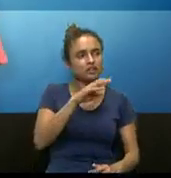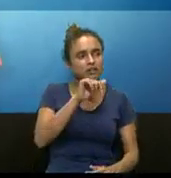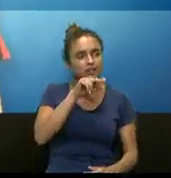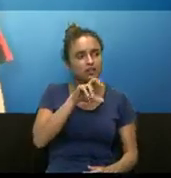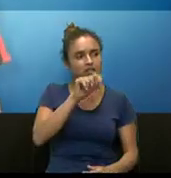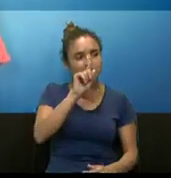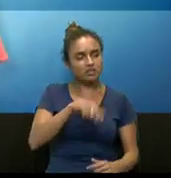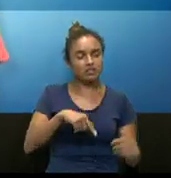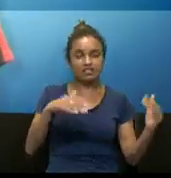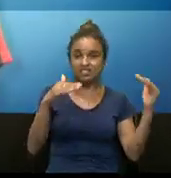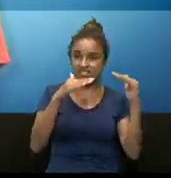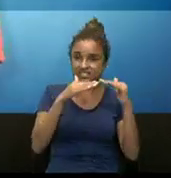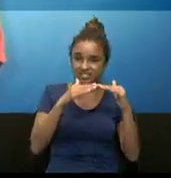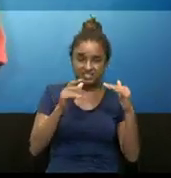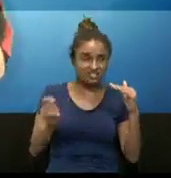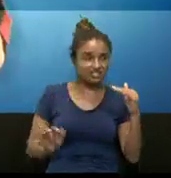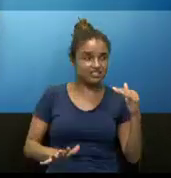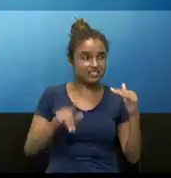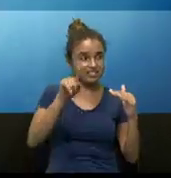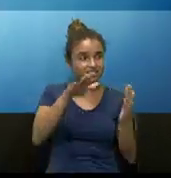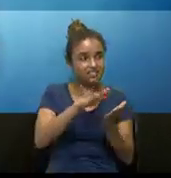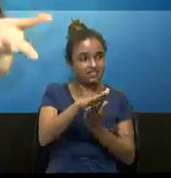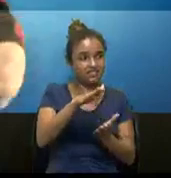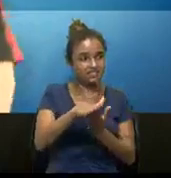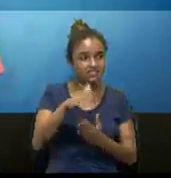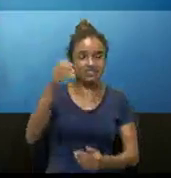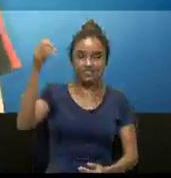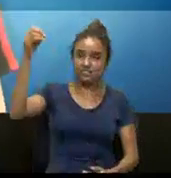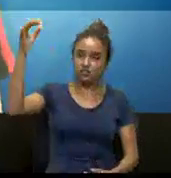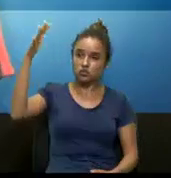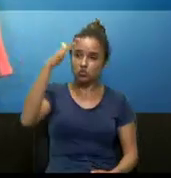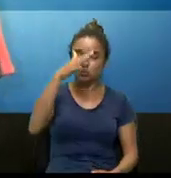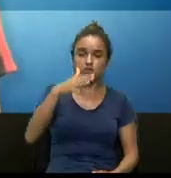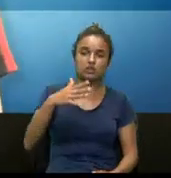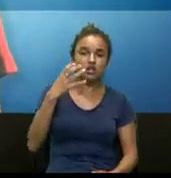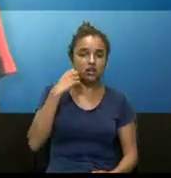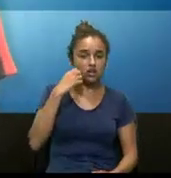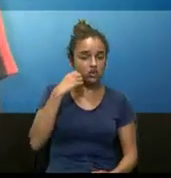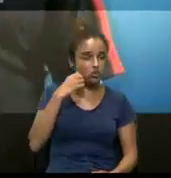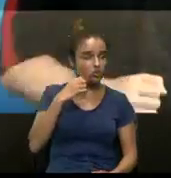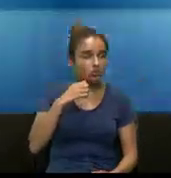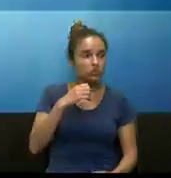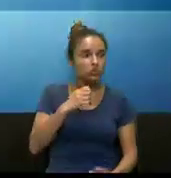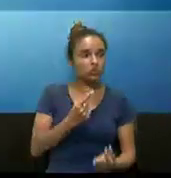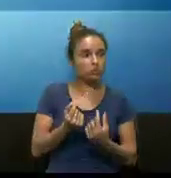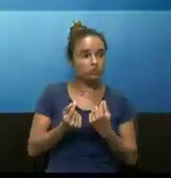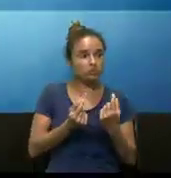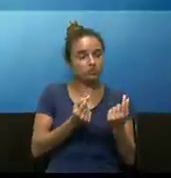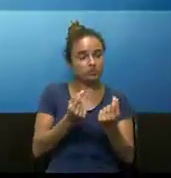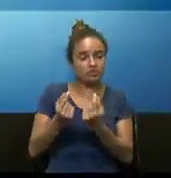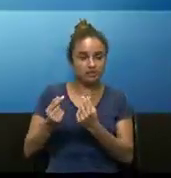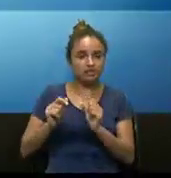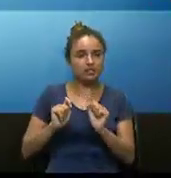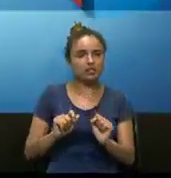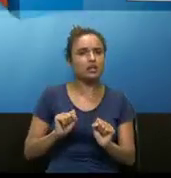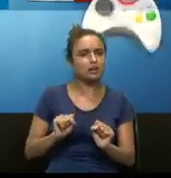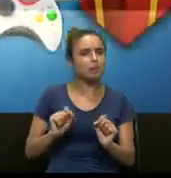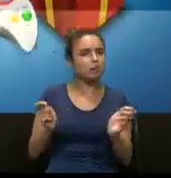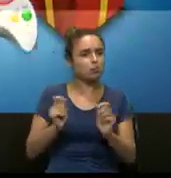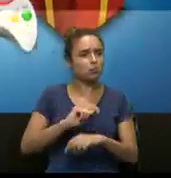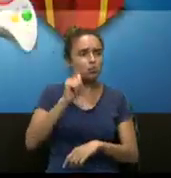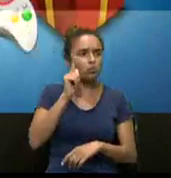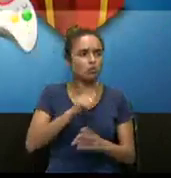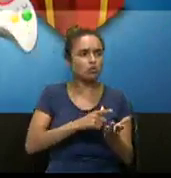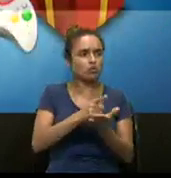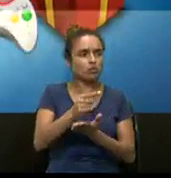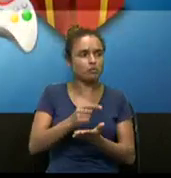sai caro. Você acaba gastando mais luz que lucrando com as moedas virtuais. Já é possível comprar muita coisa